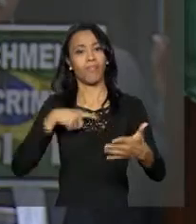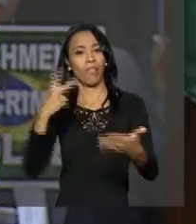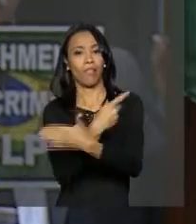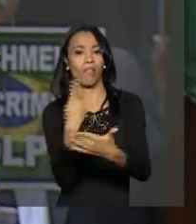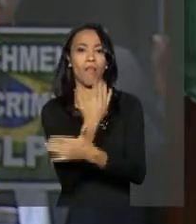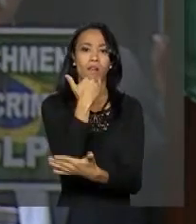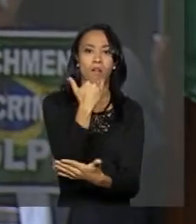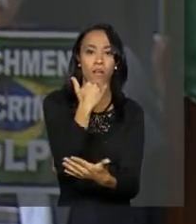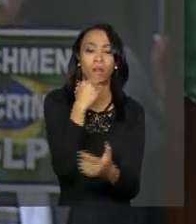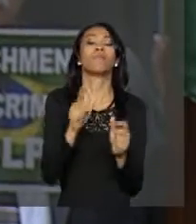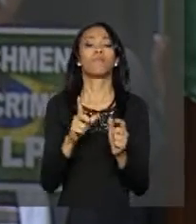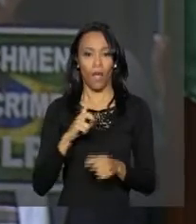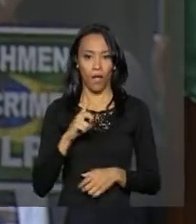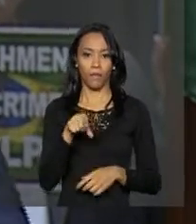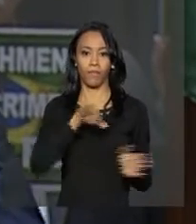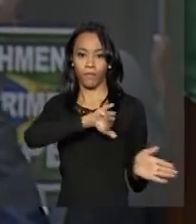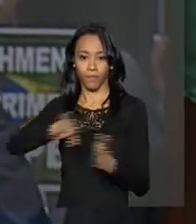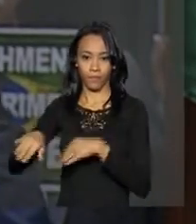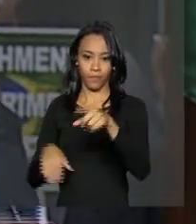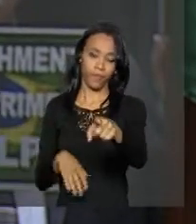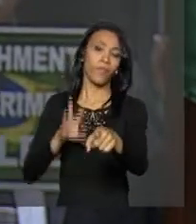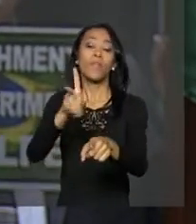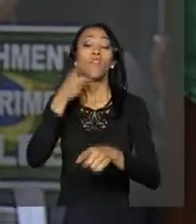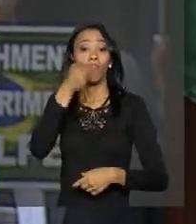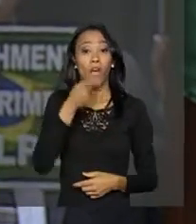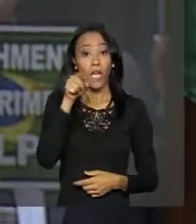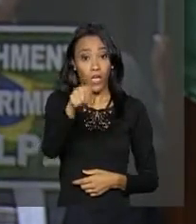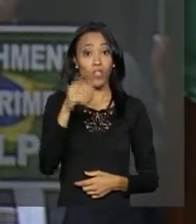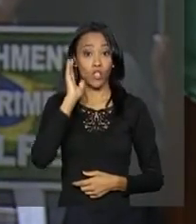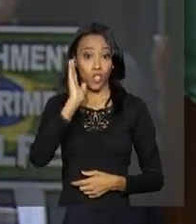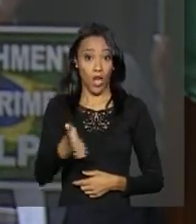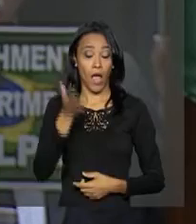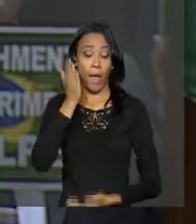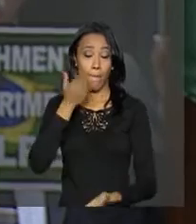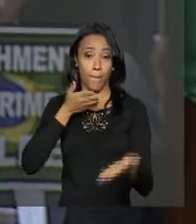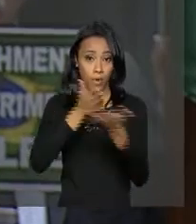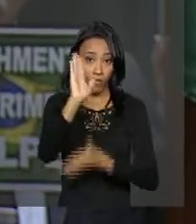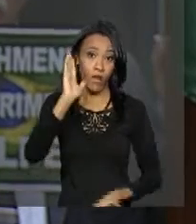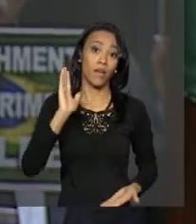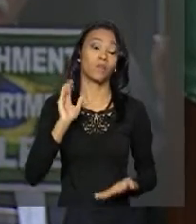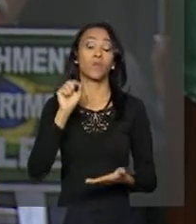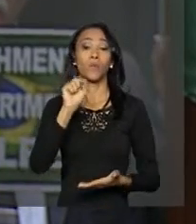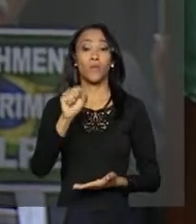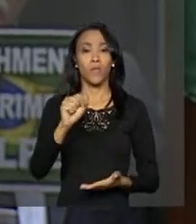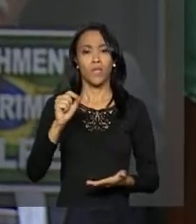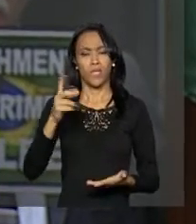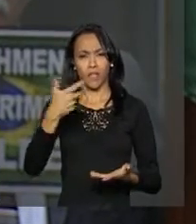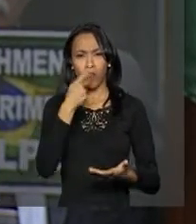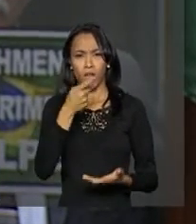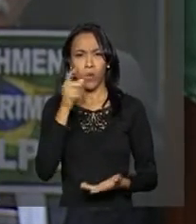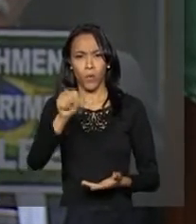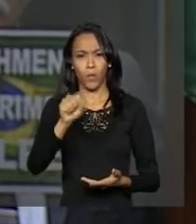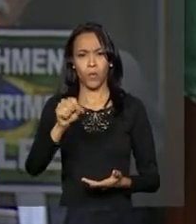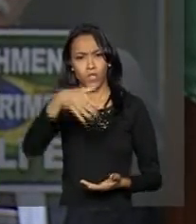É com base nesta Constituição que foi aprovada pelo Congresso Nacional que afirmou o Estado Democrático